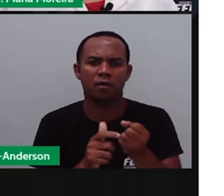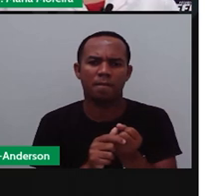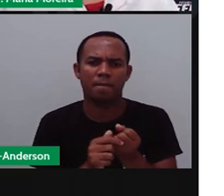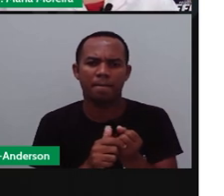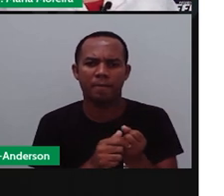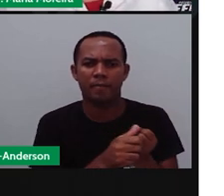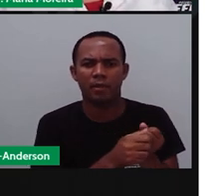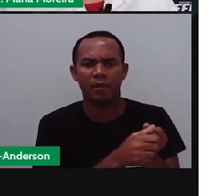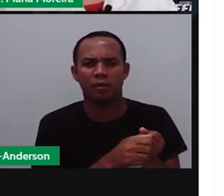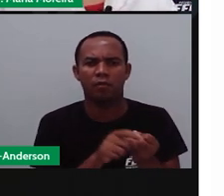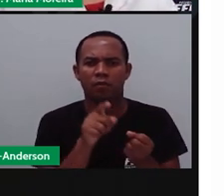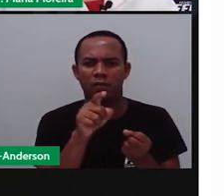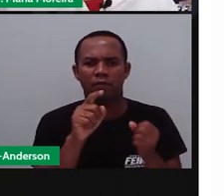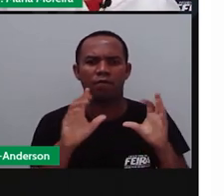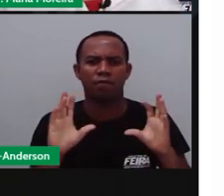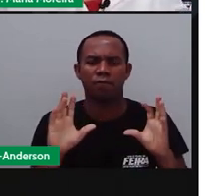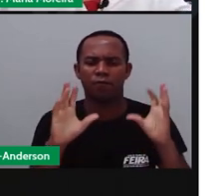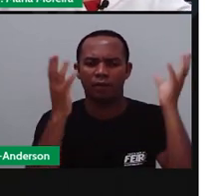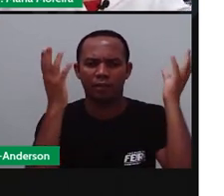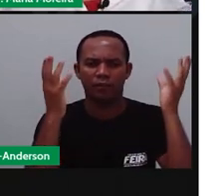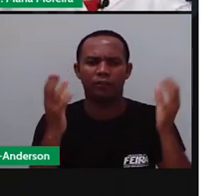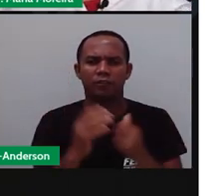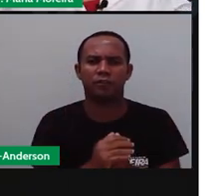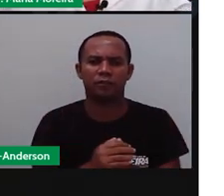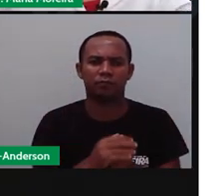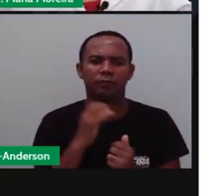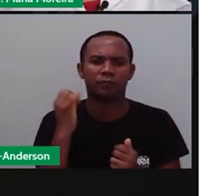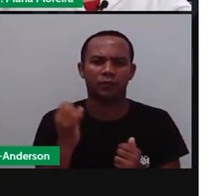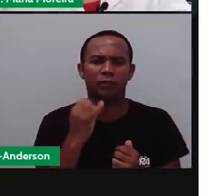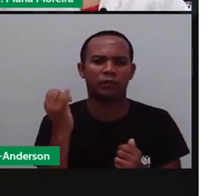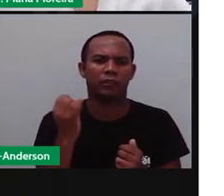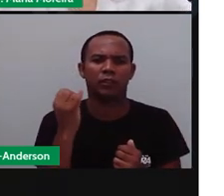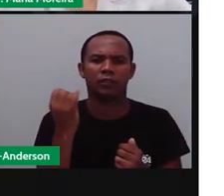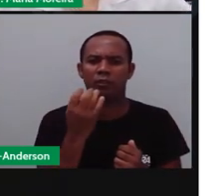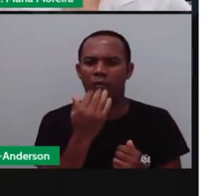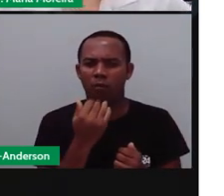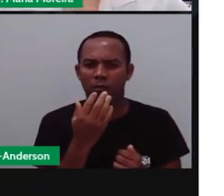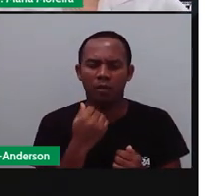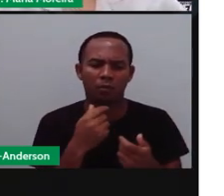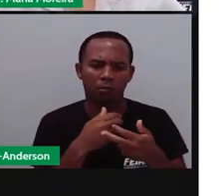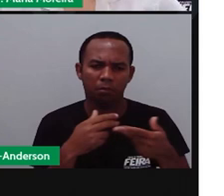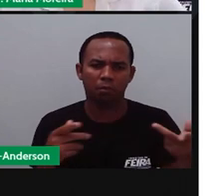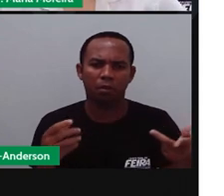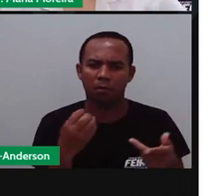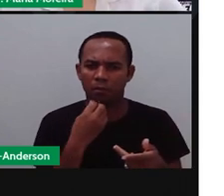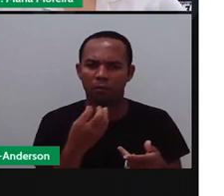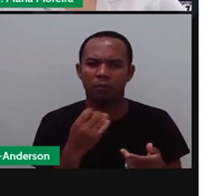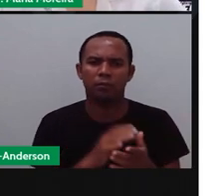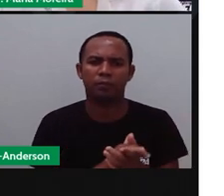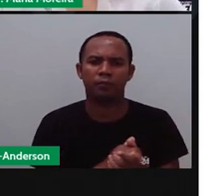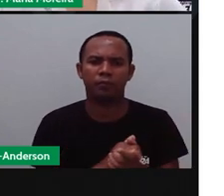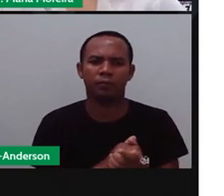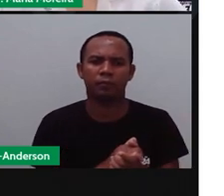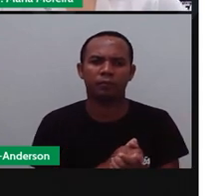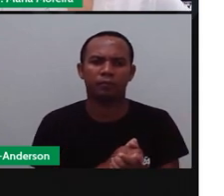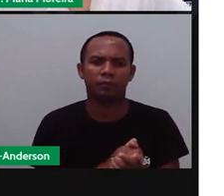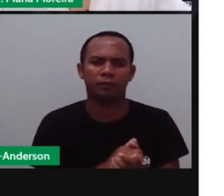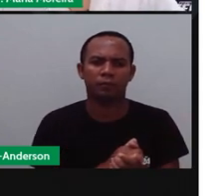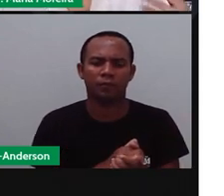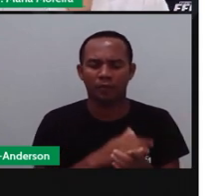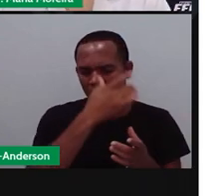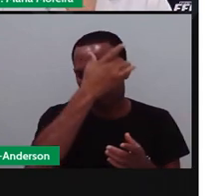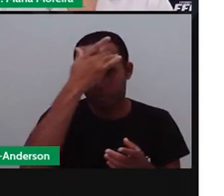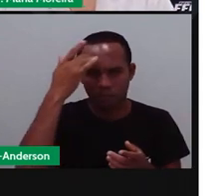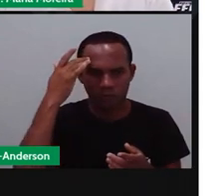aí, por isso, essas festas, né? Estão voltadas com essa culinária voltada justamente para milho por conta da partura. e as